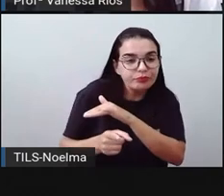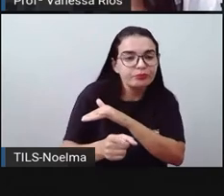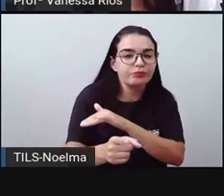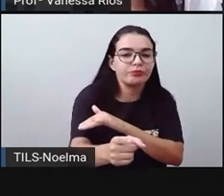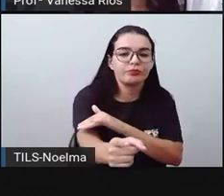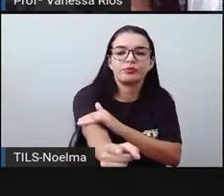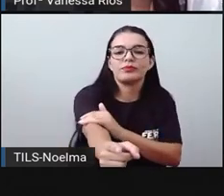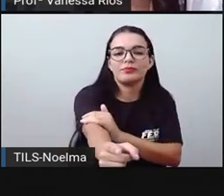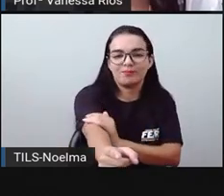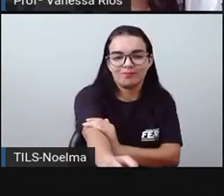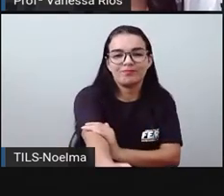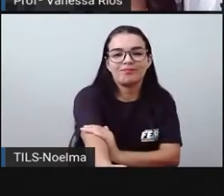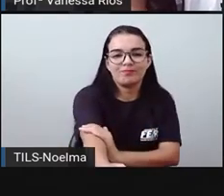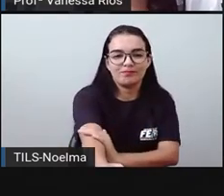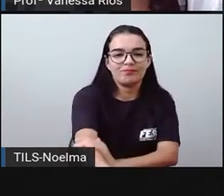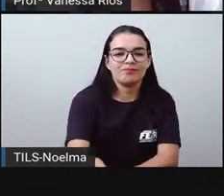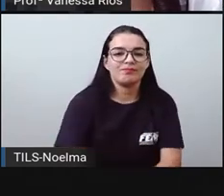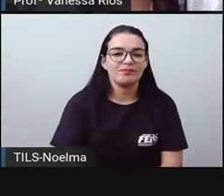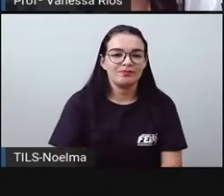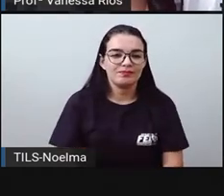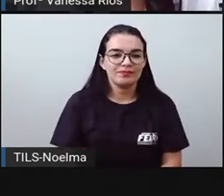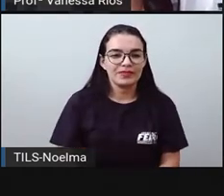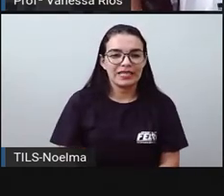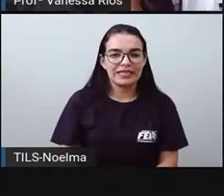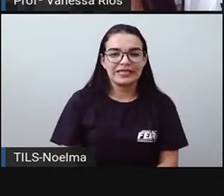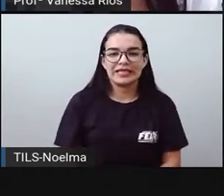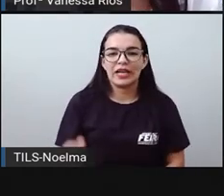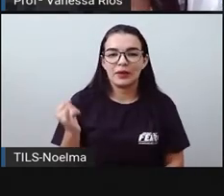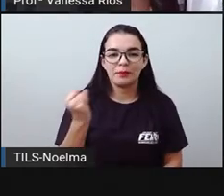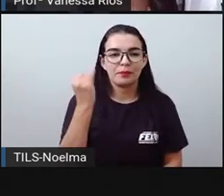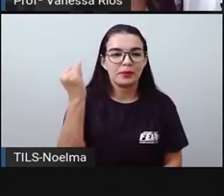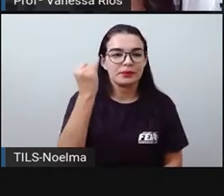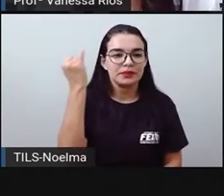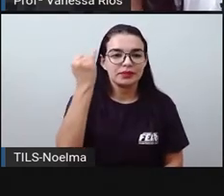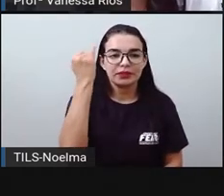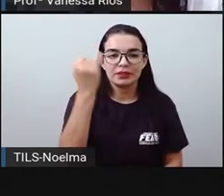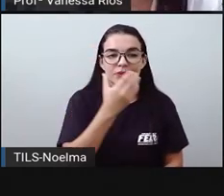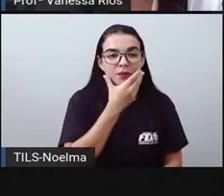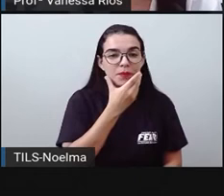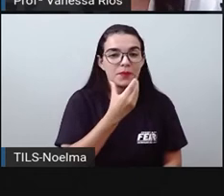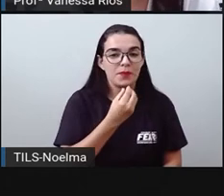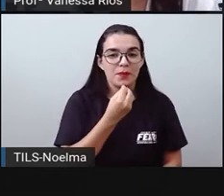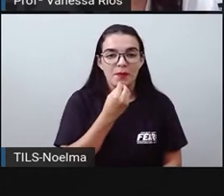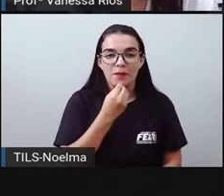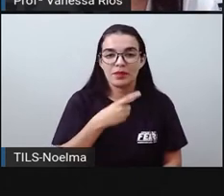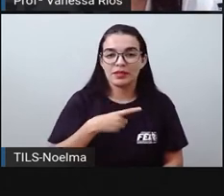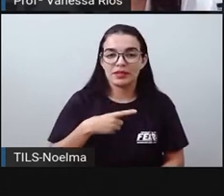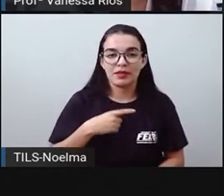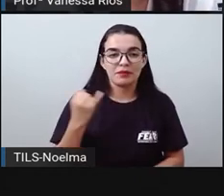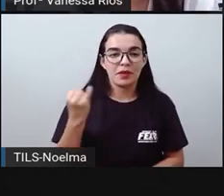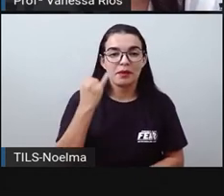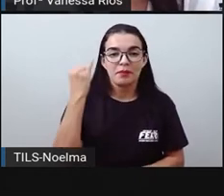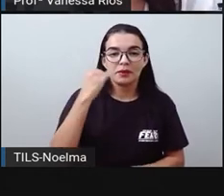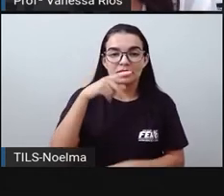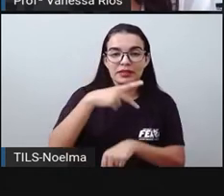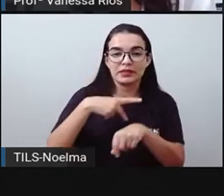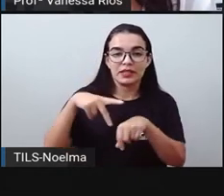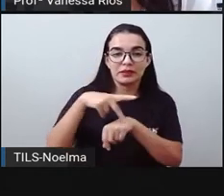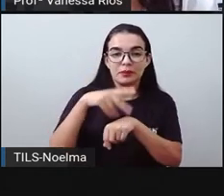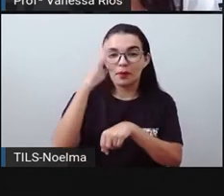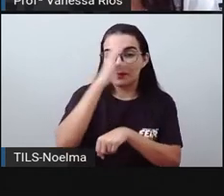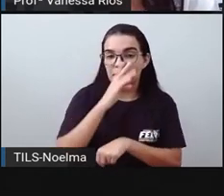ele foi um grande empreendedor, empresário e responsável por muitos avanços, por muitas